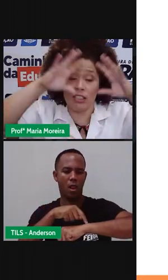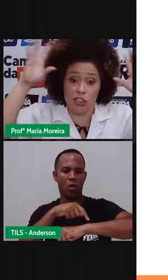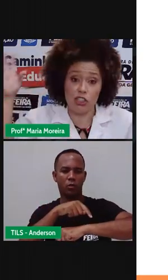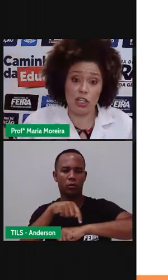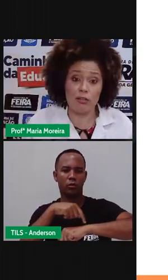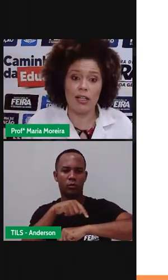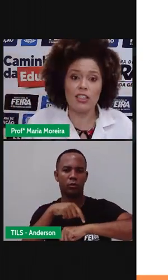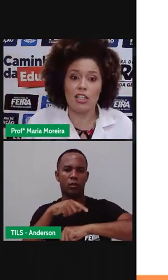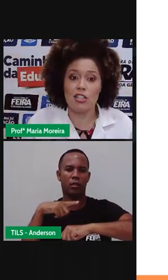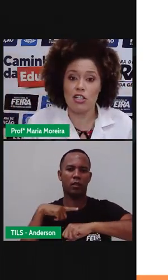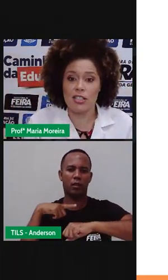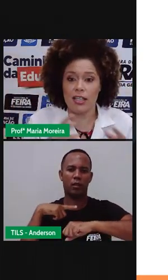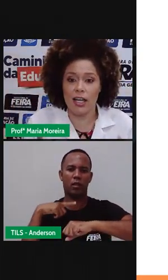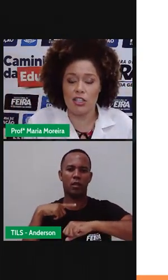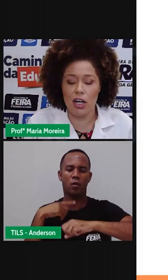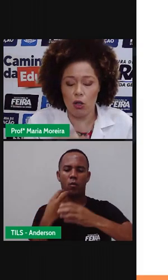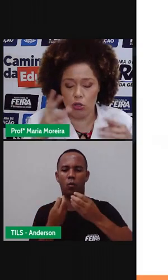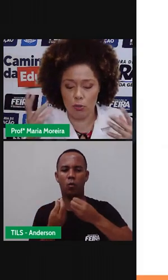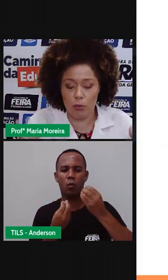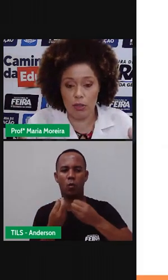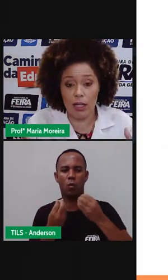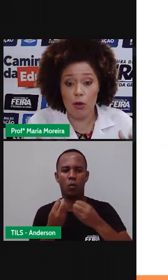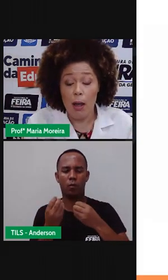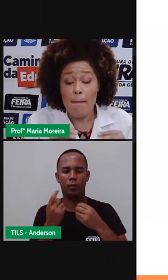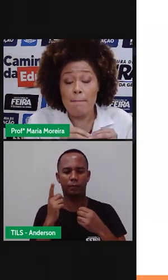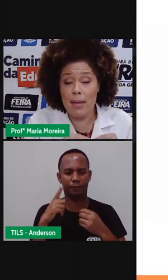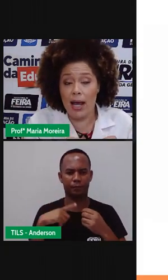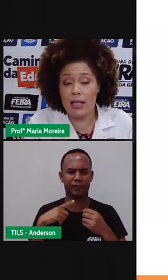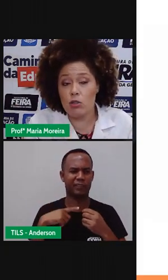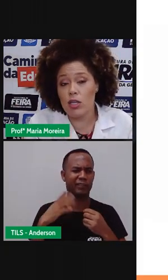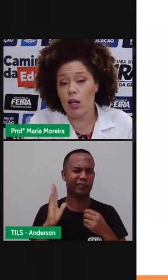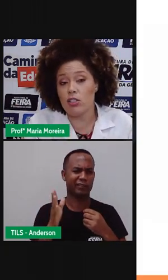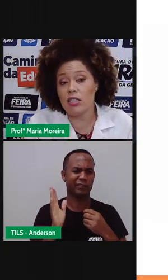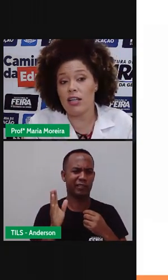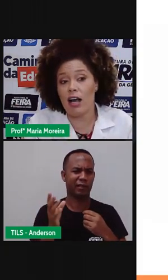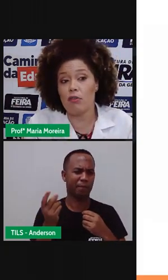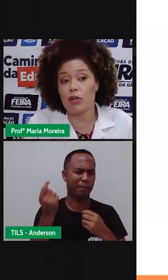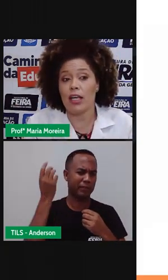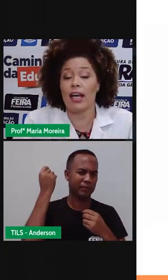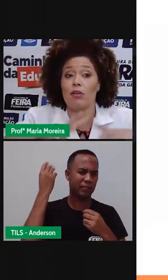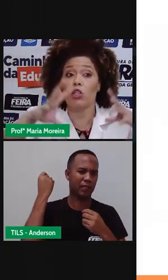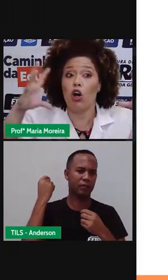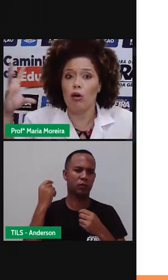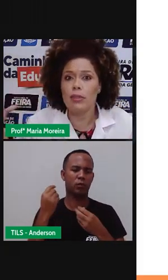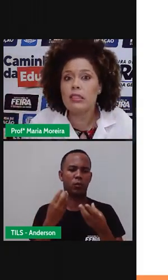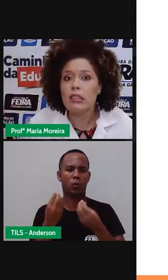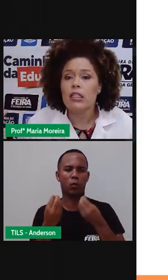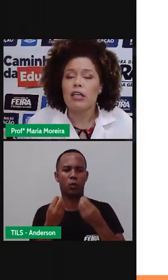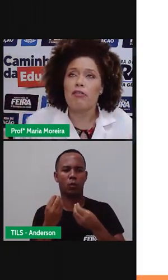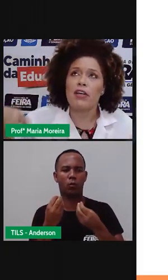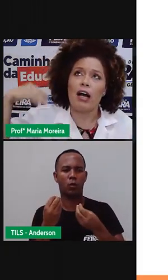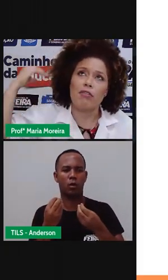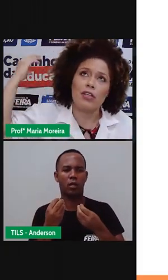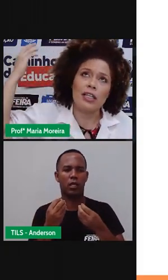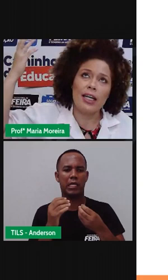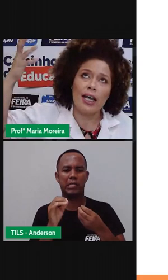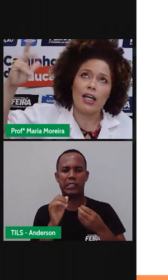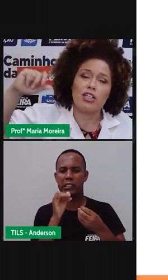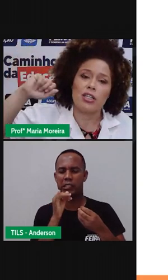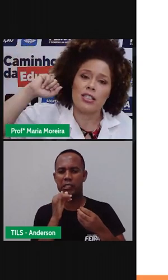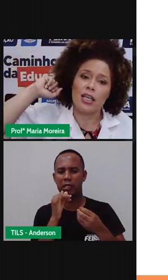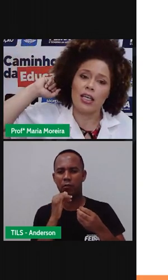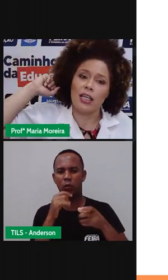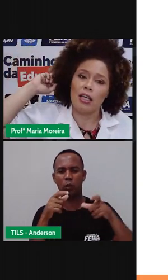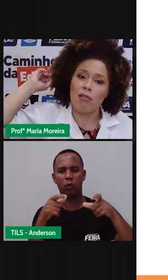existiam, né? Já existia essa ideia de relógio de ponteiro. Mas os relógios, eles ficavam o quê? Eram enormes. E ficavam em